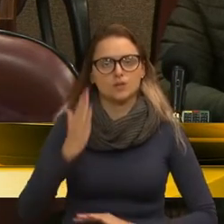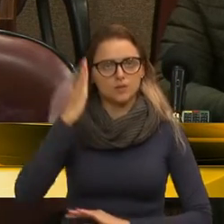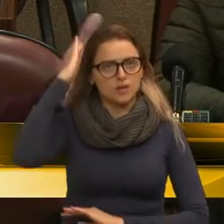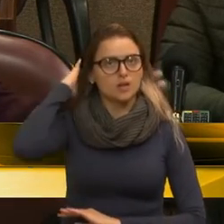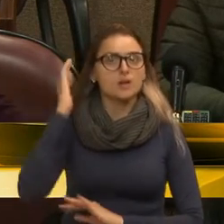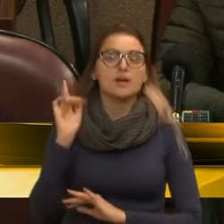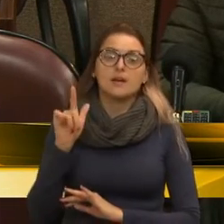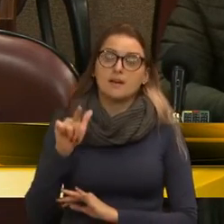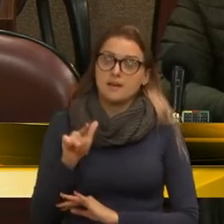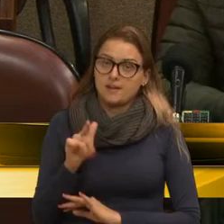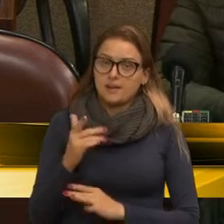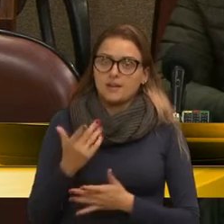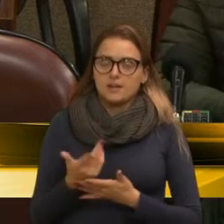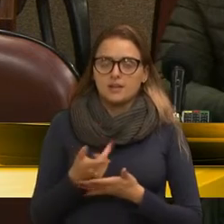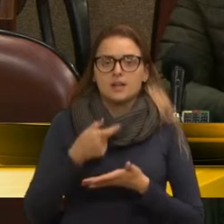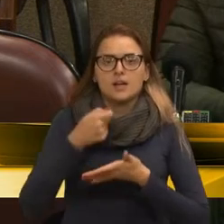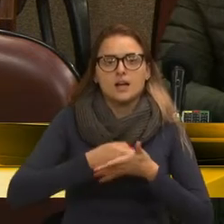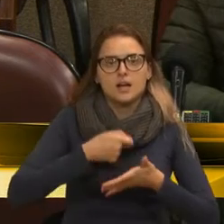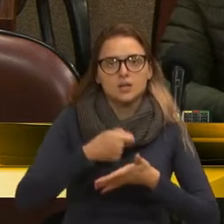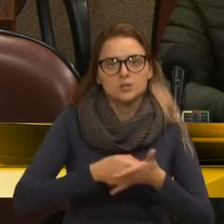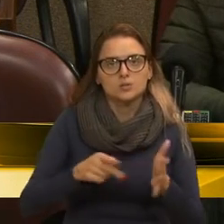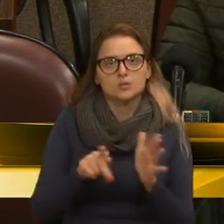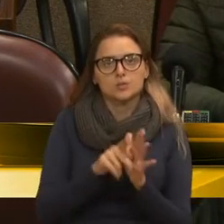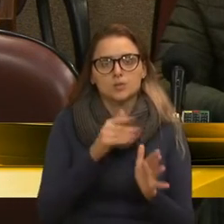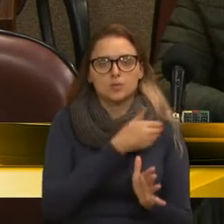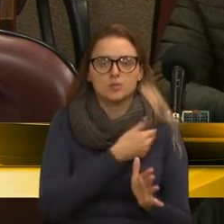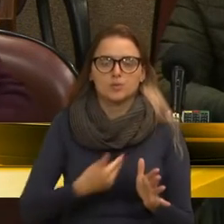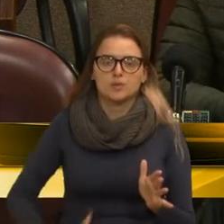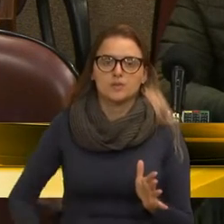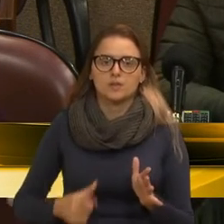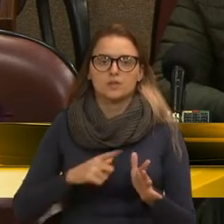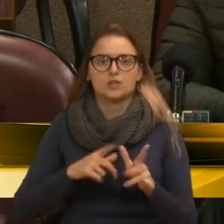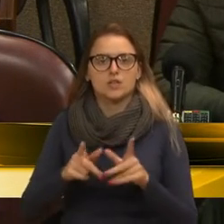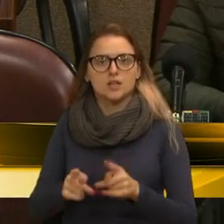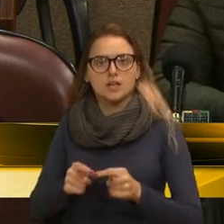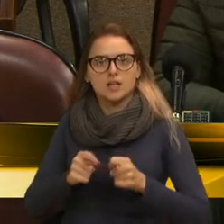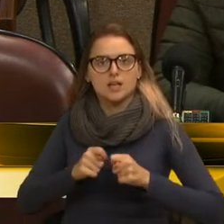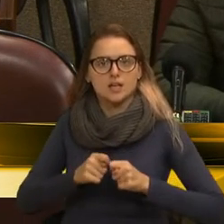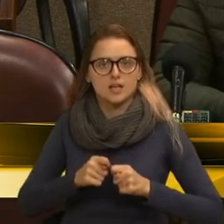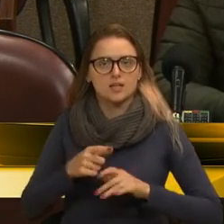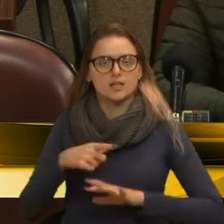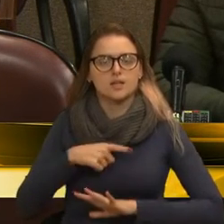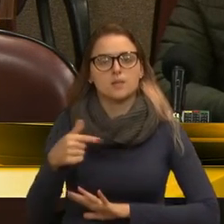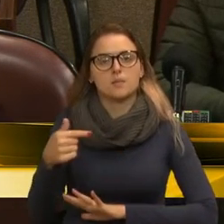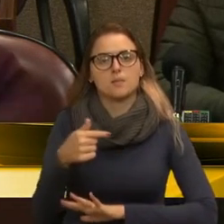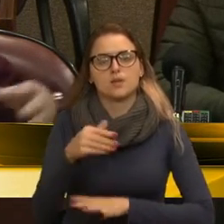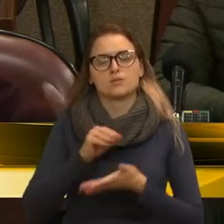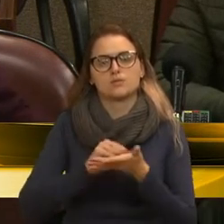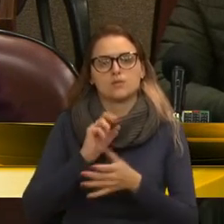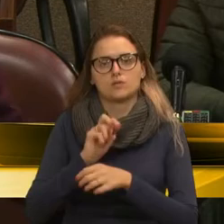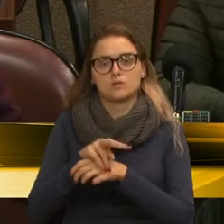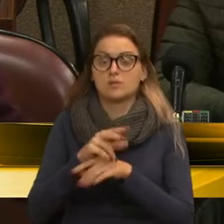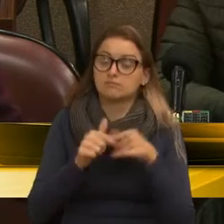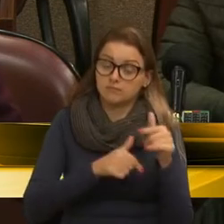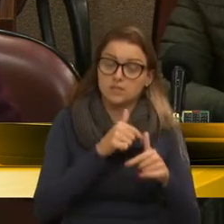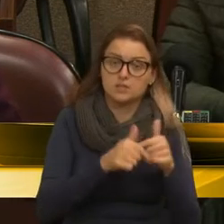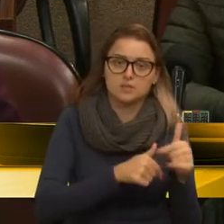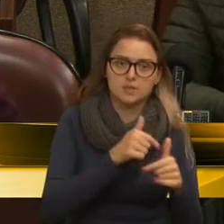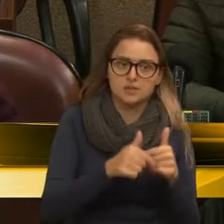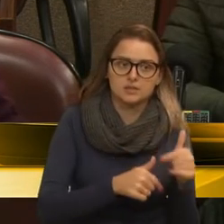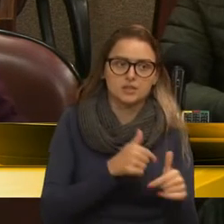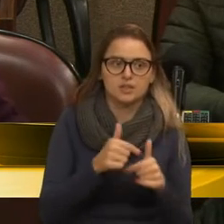esse era uma das bandeiras do seu governo, de reduzir a zero esse déficit da educação. Está trabalhando para isso.